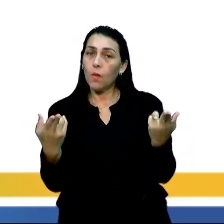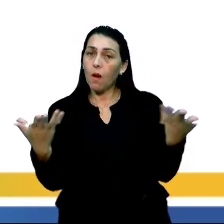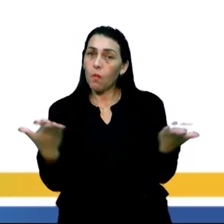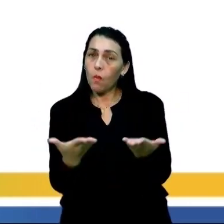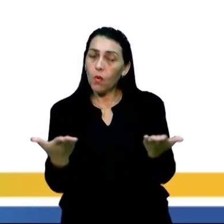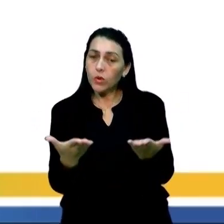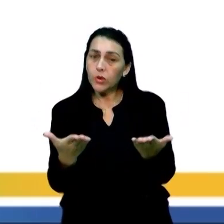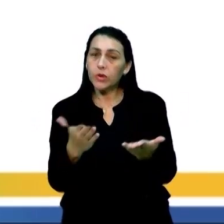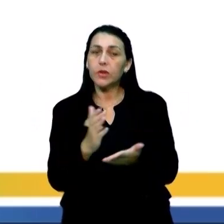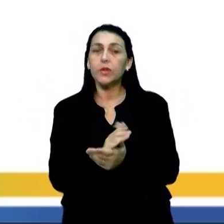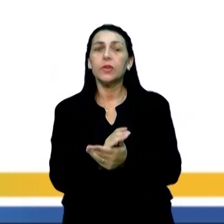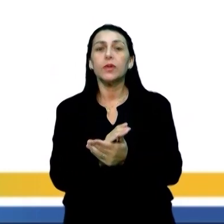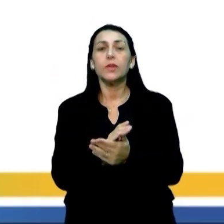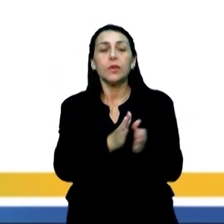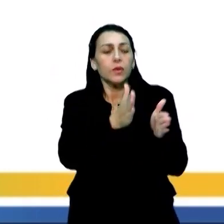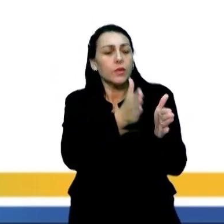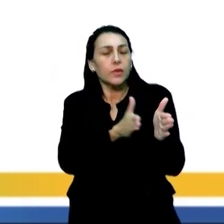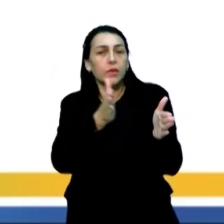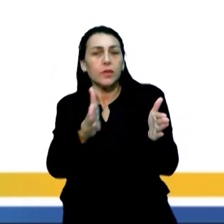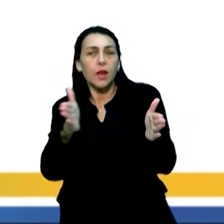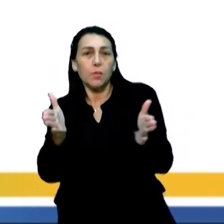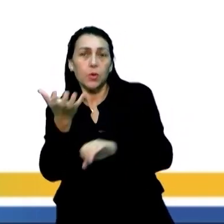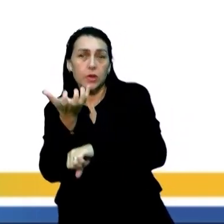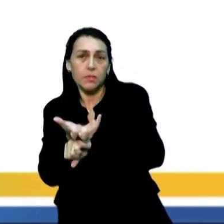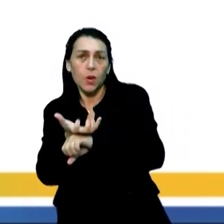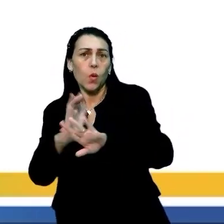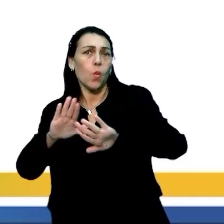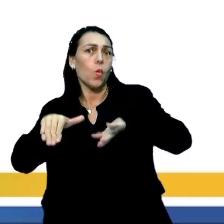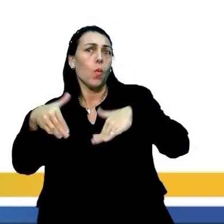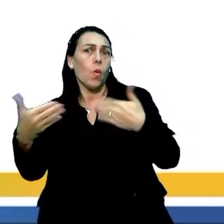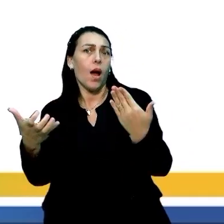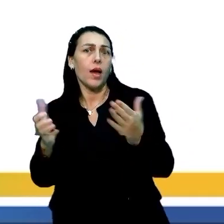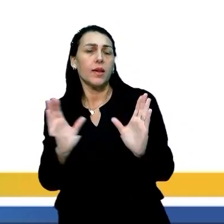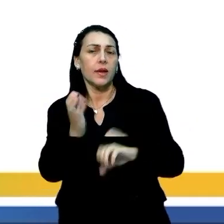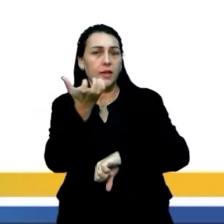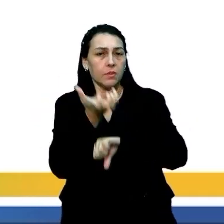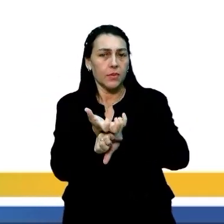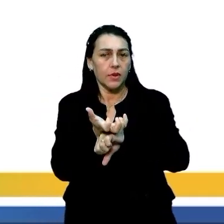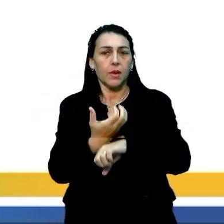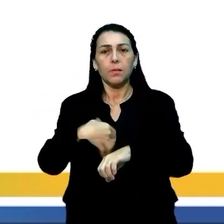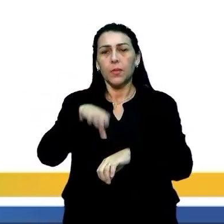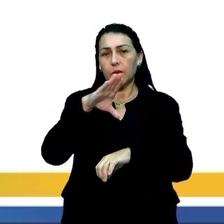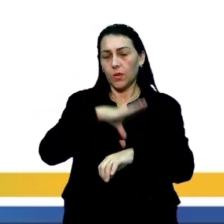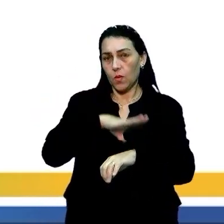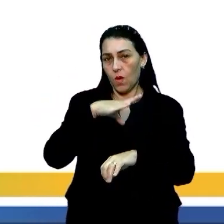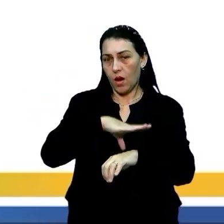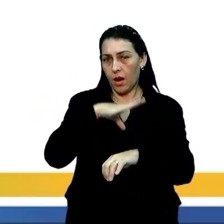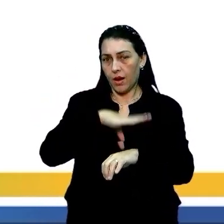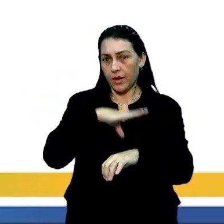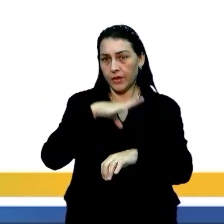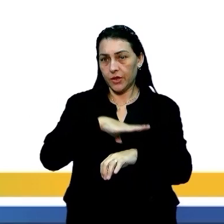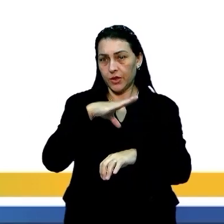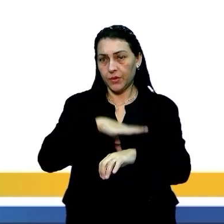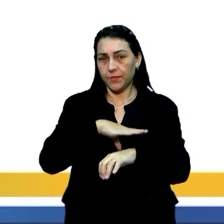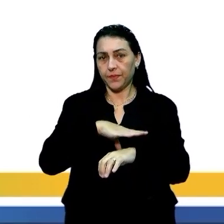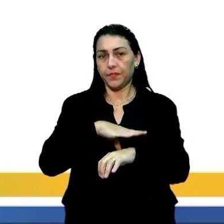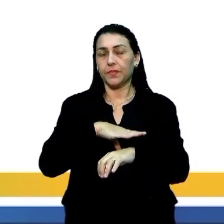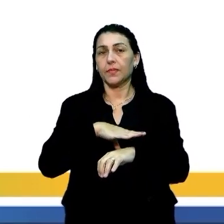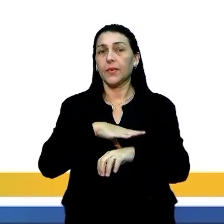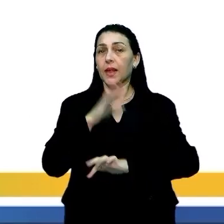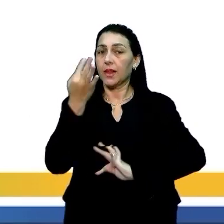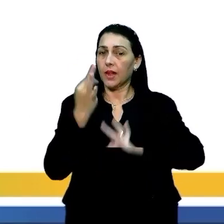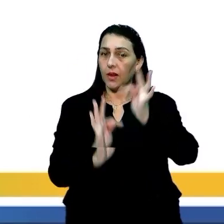Em que moldes? Dividida em áreas. E quais são essas áreas? Linguagem, códigos e suas